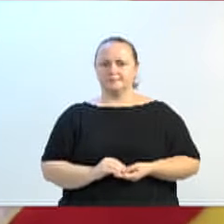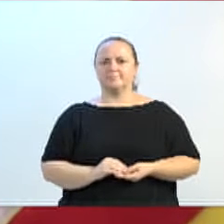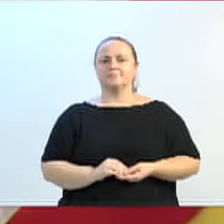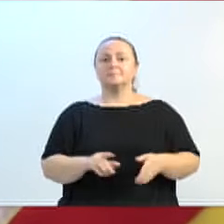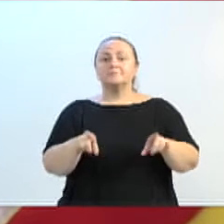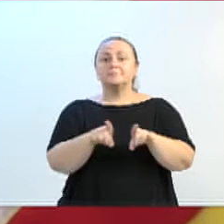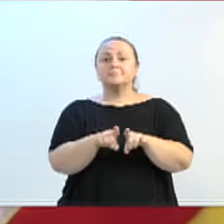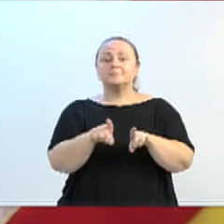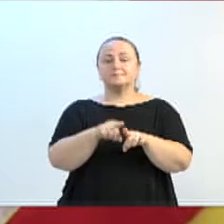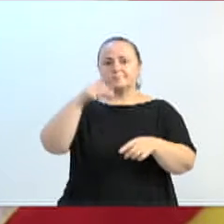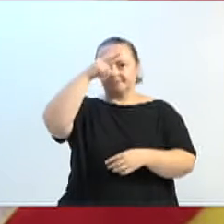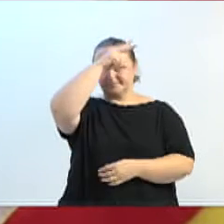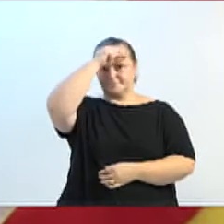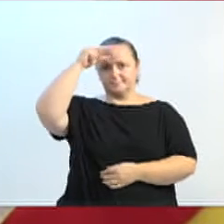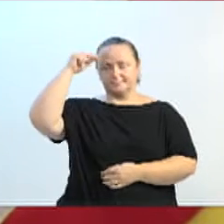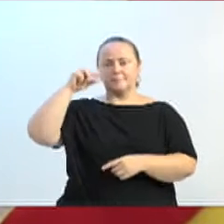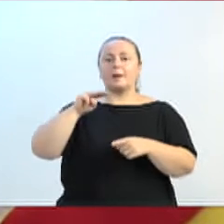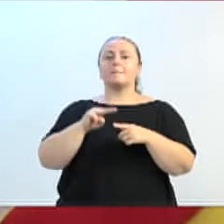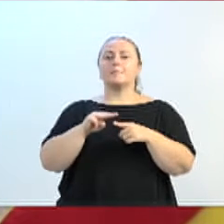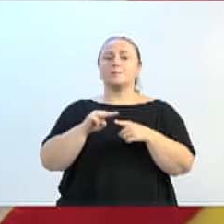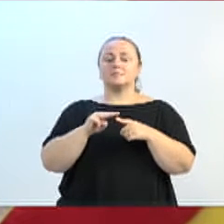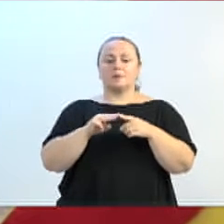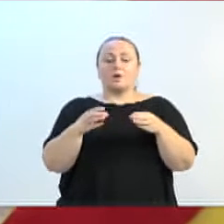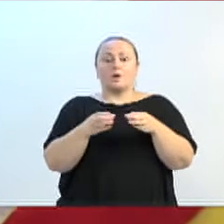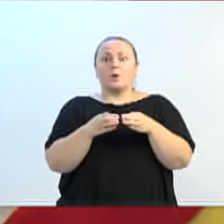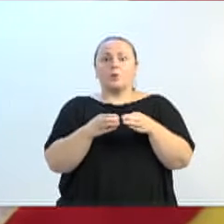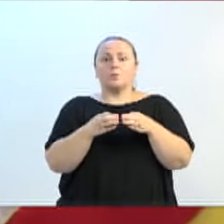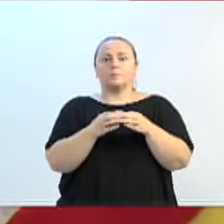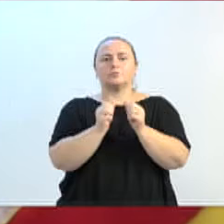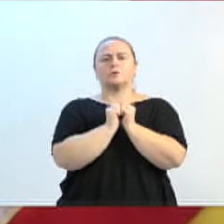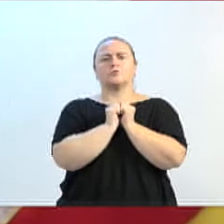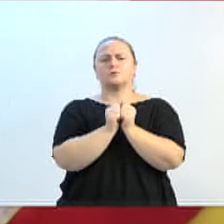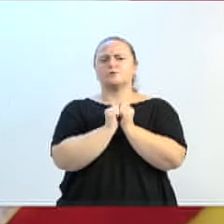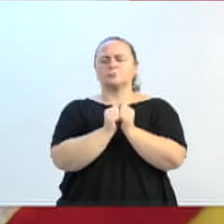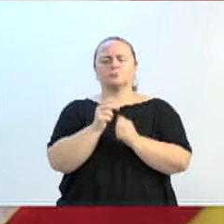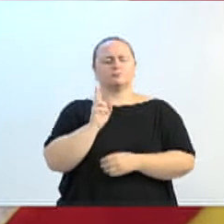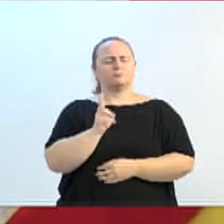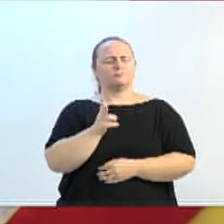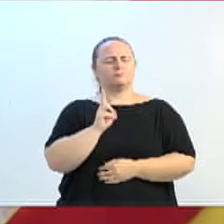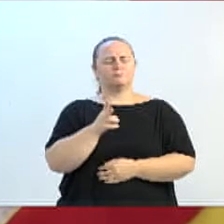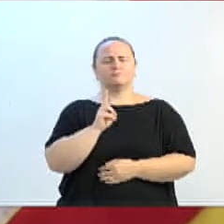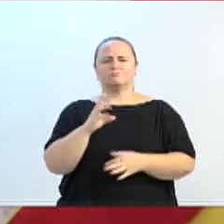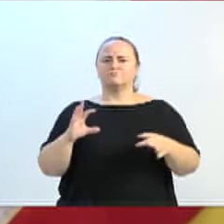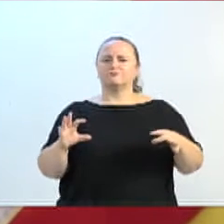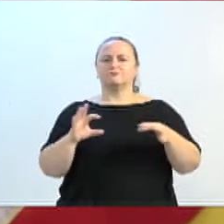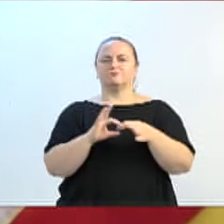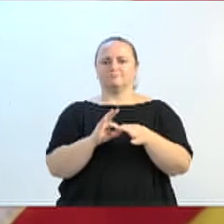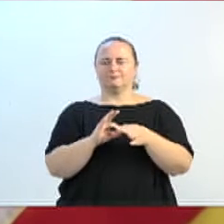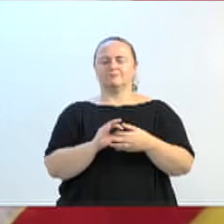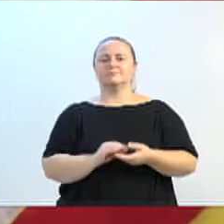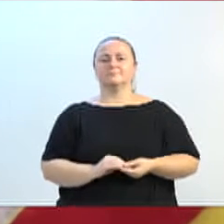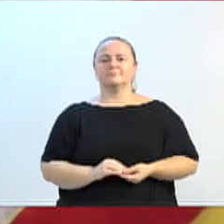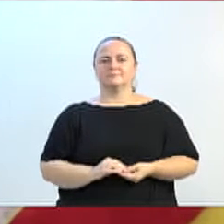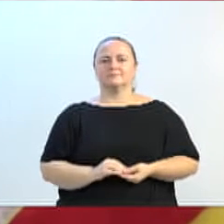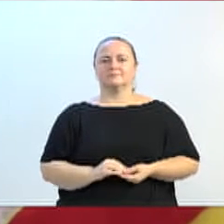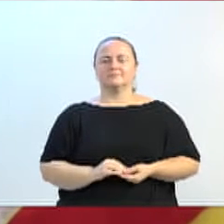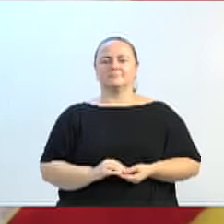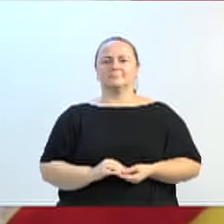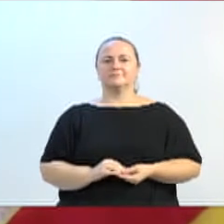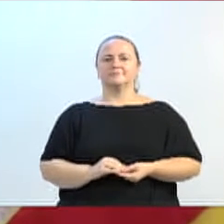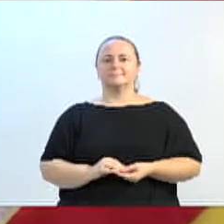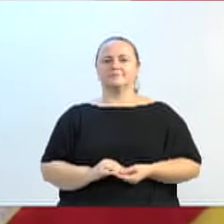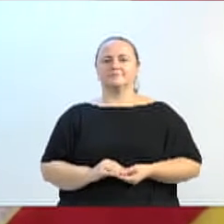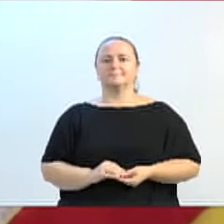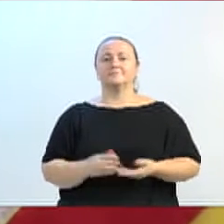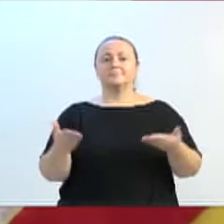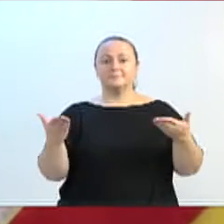municipal, com toda a sua equipe, que sempre há uma contrapartida do governo municipal. Passando